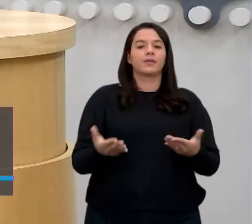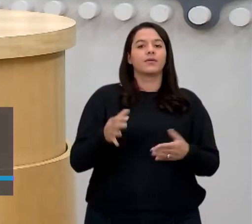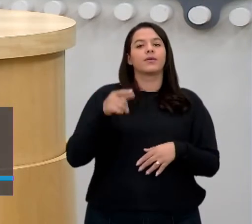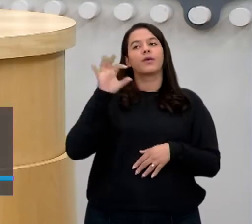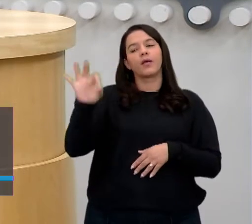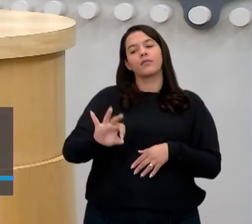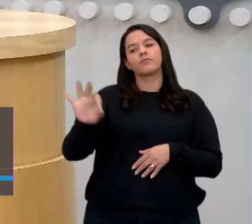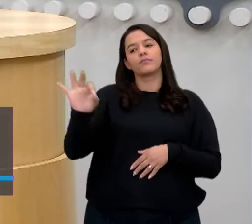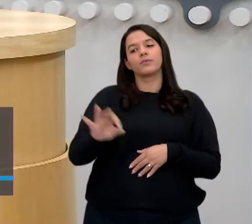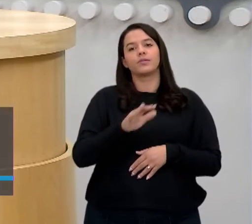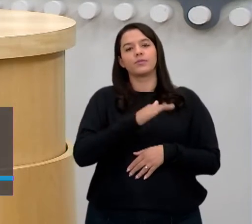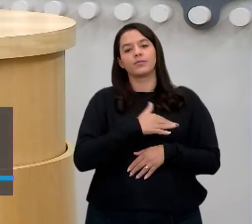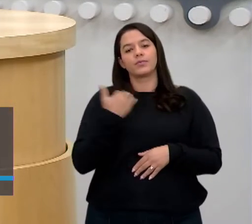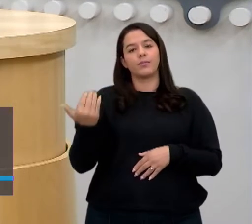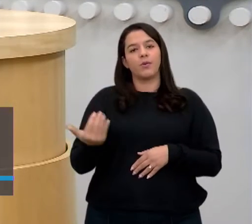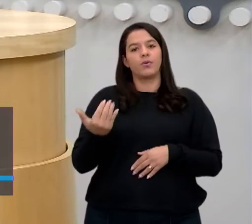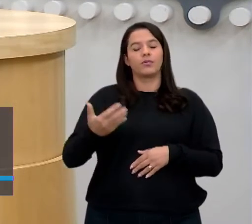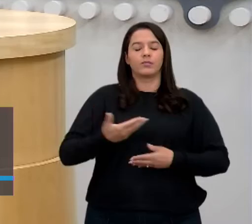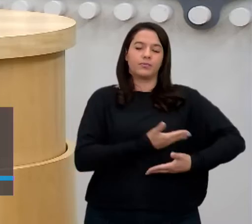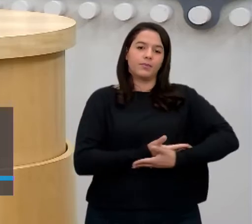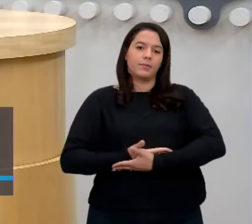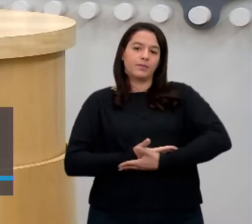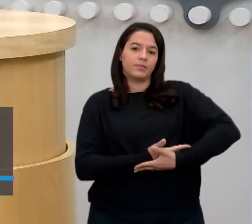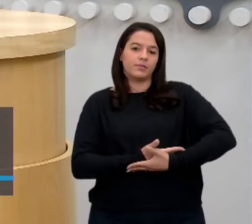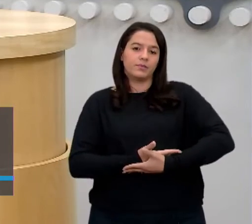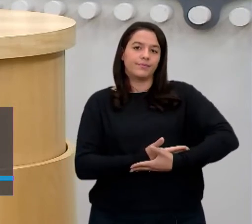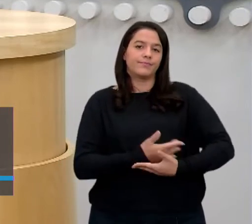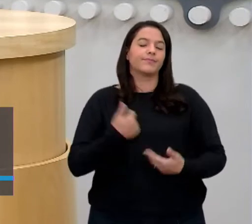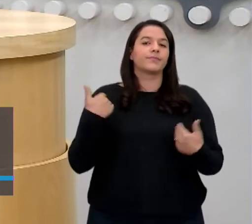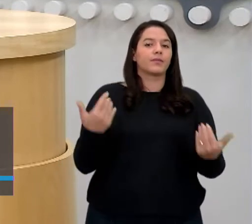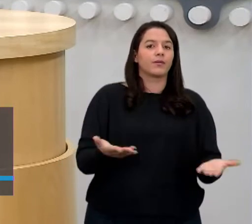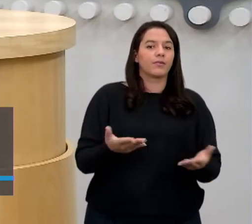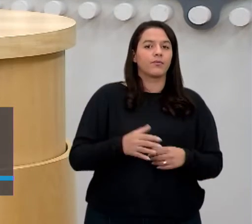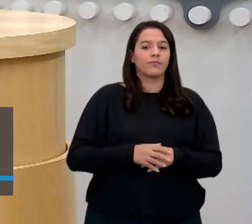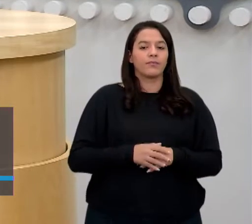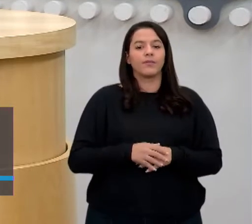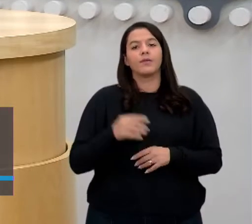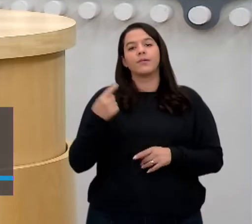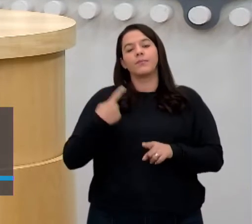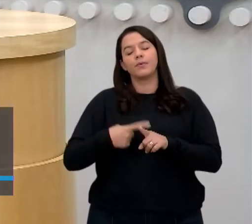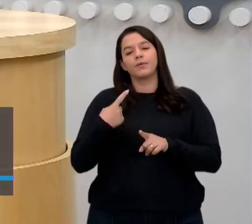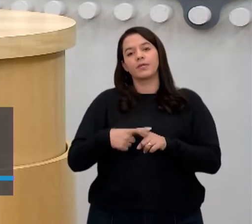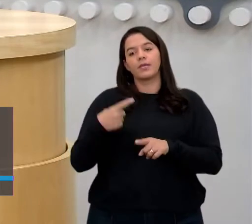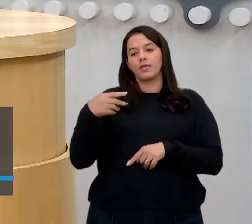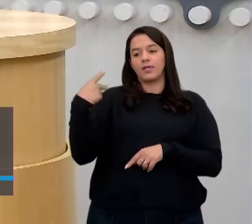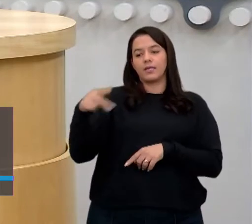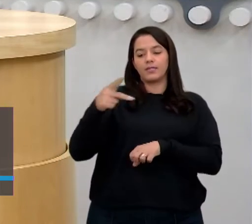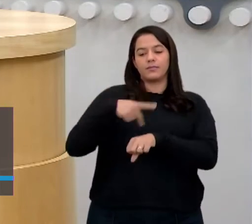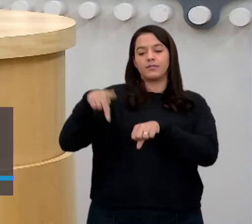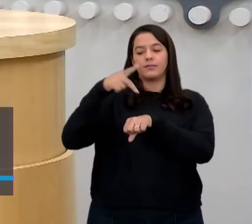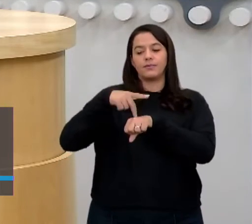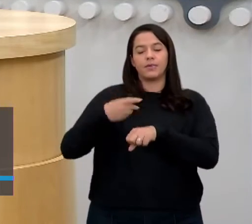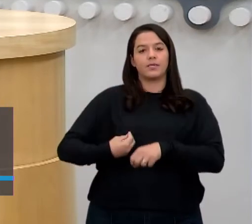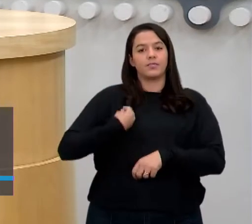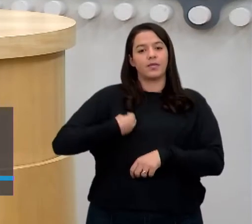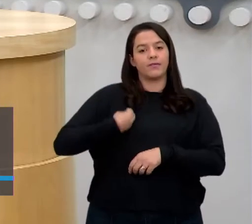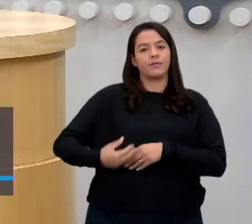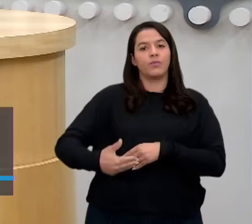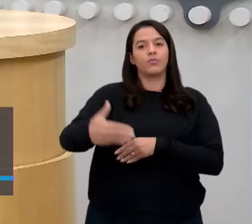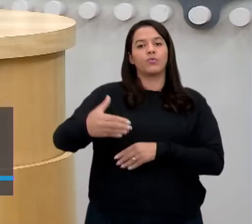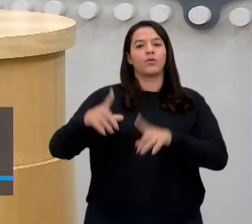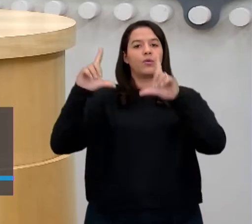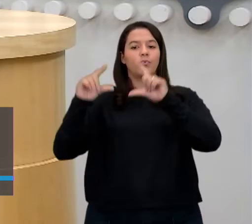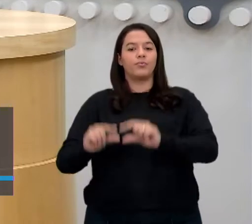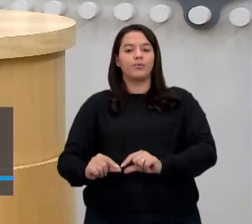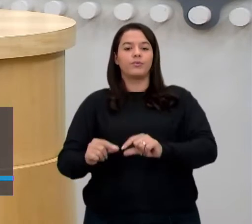de crianças que não completaram um ano? Entendeu? Qual que é a expectativa? Por que a expectativa de vida desse país é baixa? Tudo isso aí é através